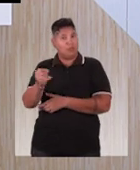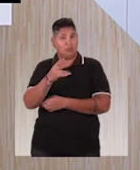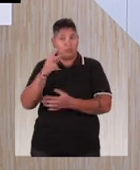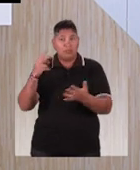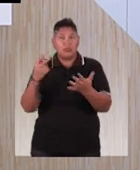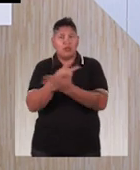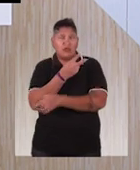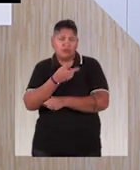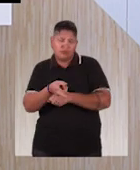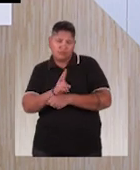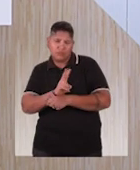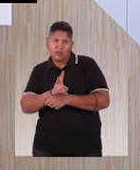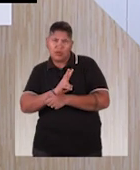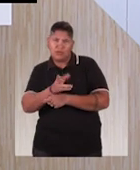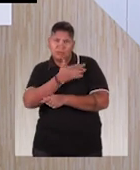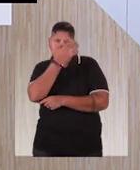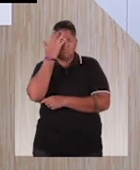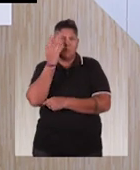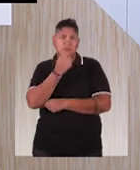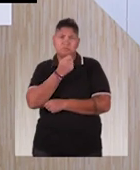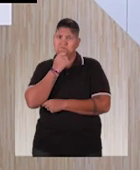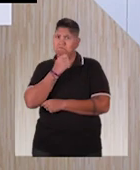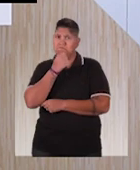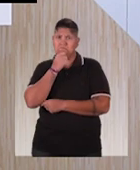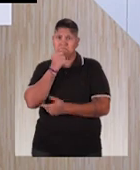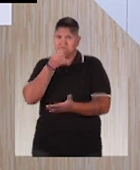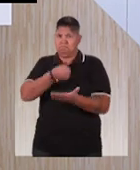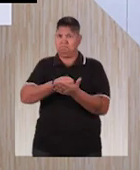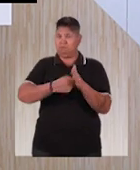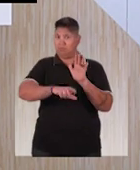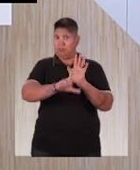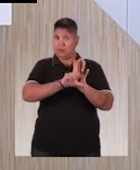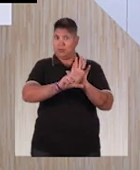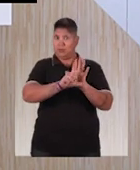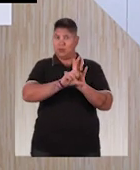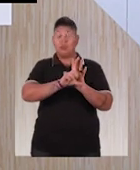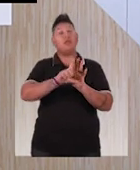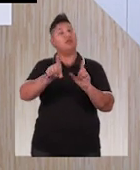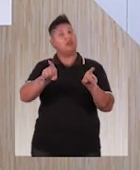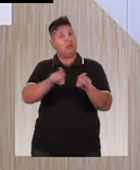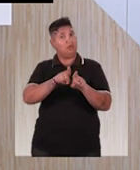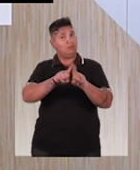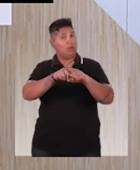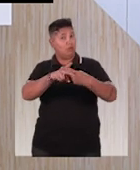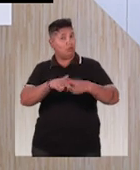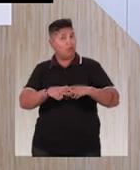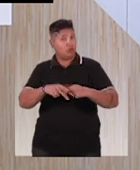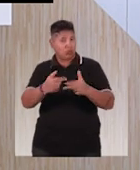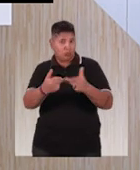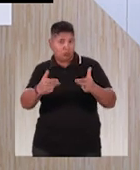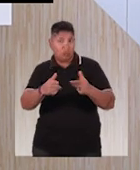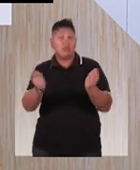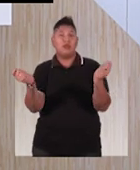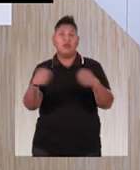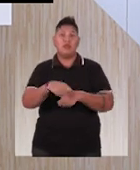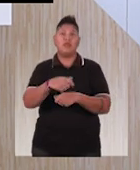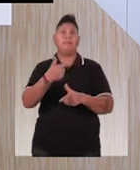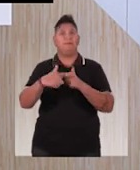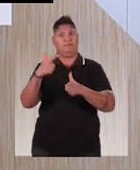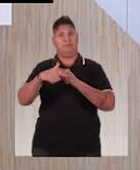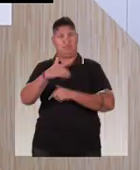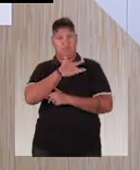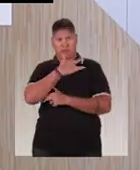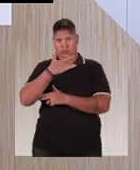novos casos, fiscalizar quem não cumpre a legislação e regularizar situações que colocam em risco a